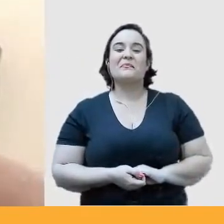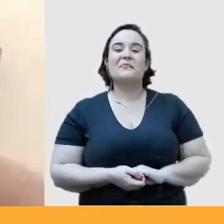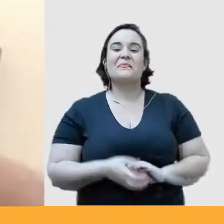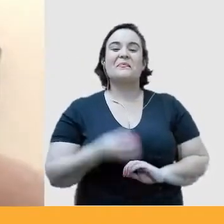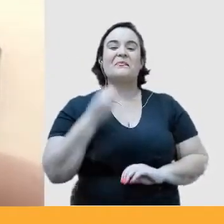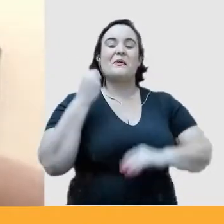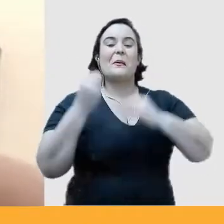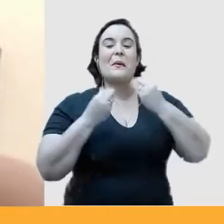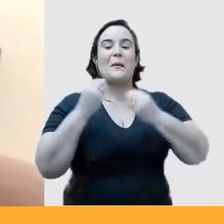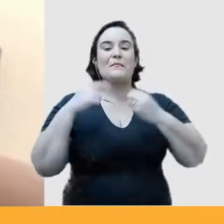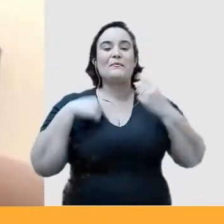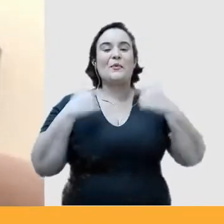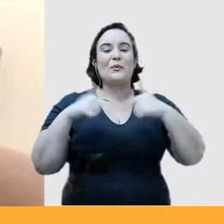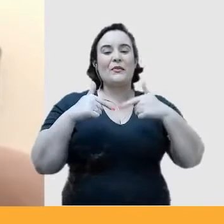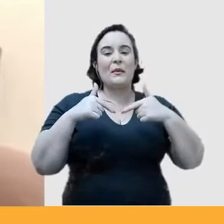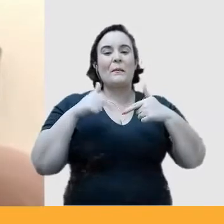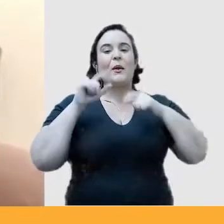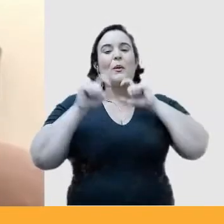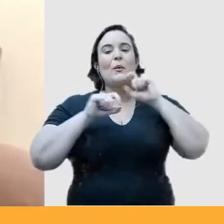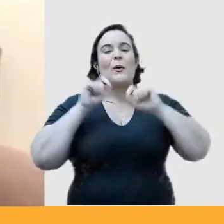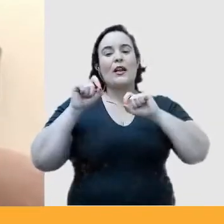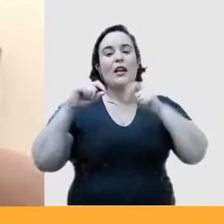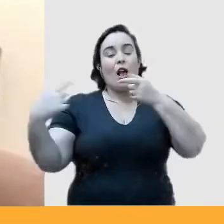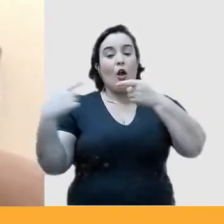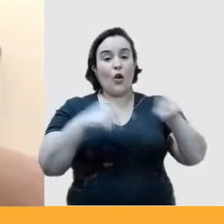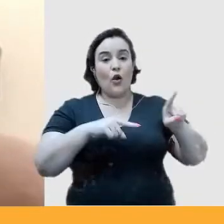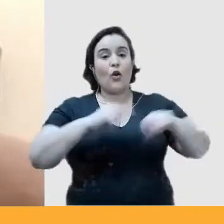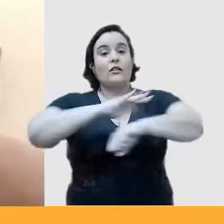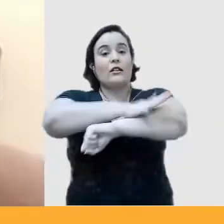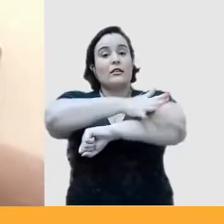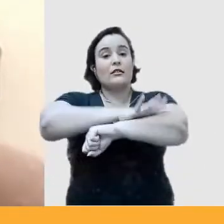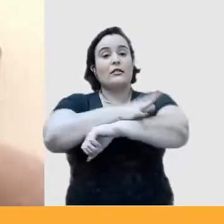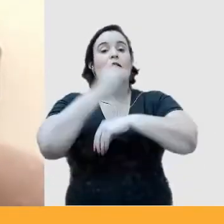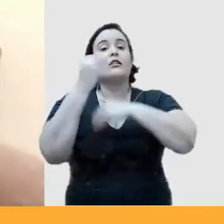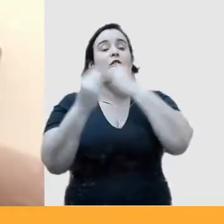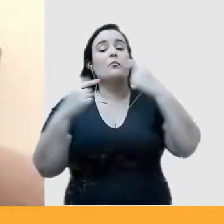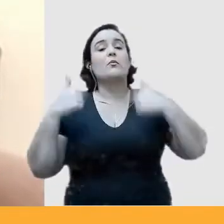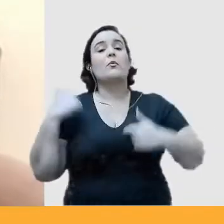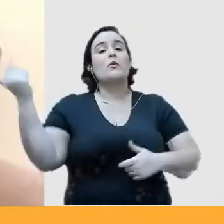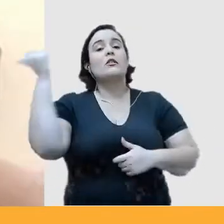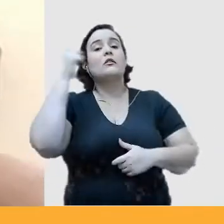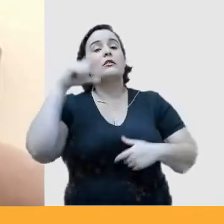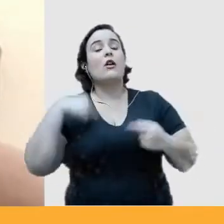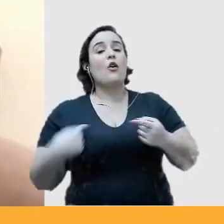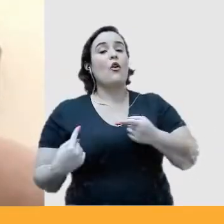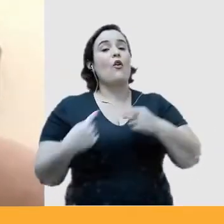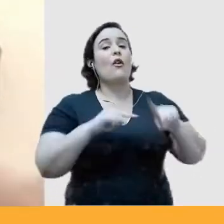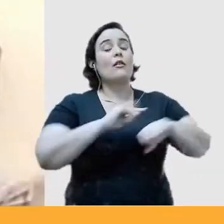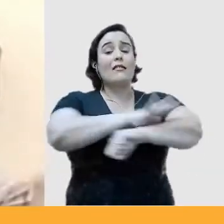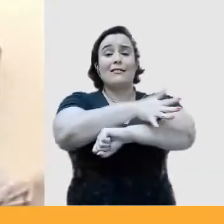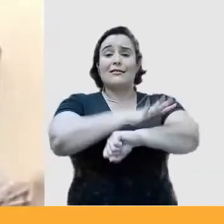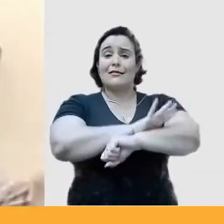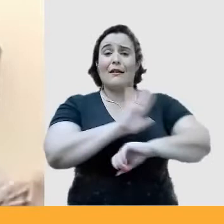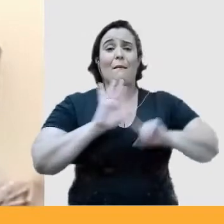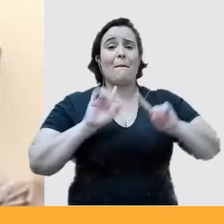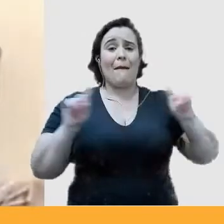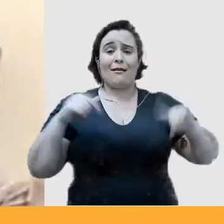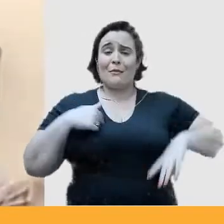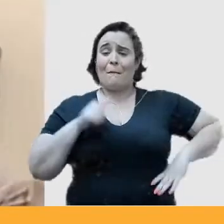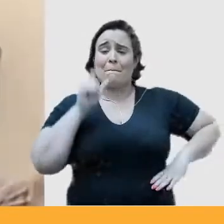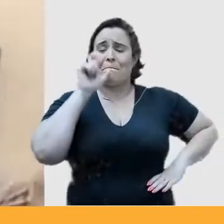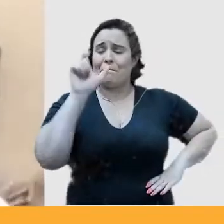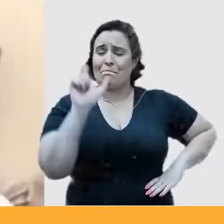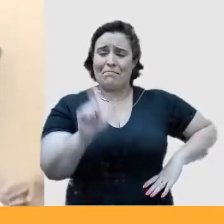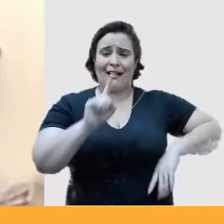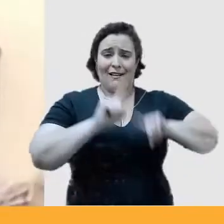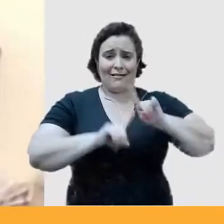combate ao racismo? Como é que eu posso combater o racismo sem falar palavrão? Fica muito complicado.